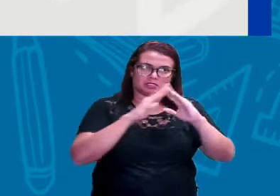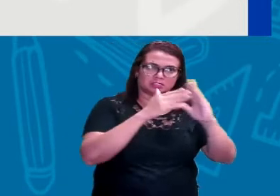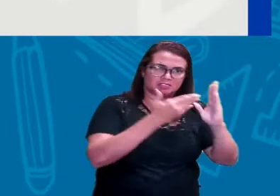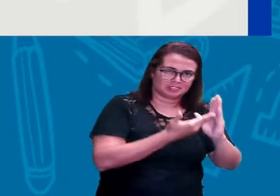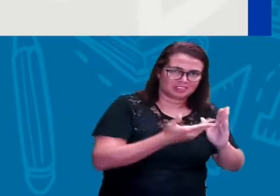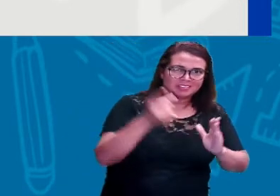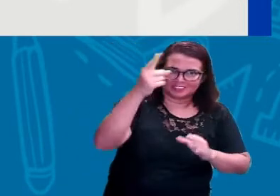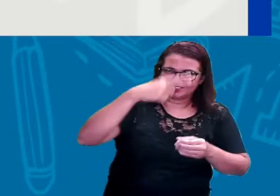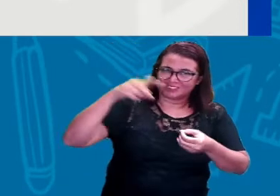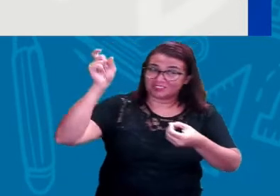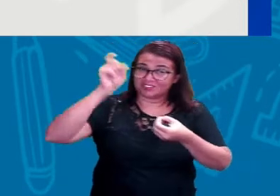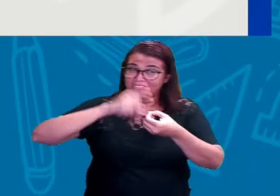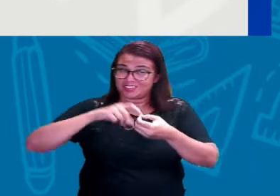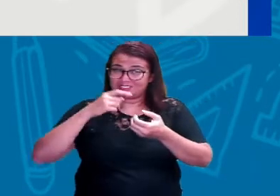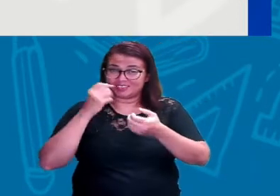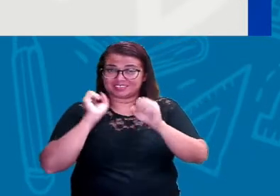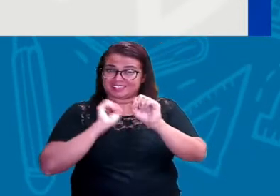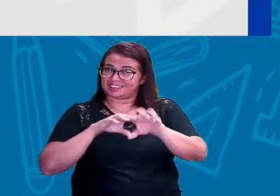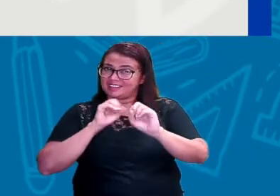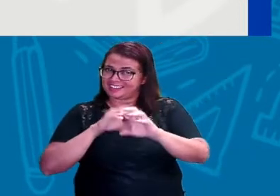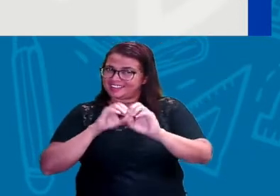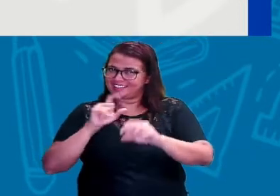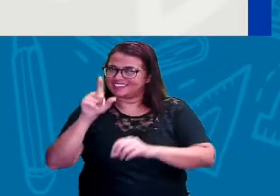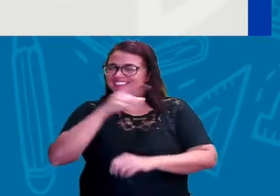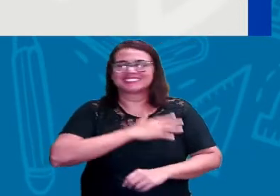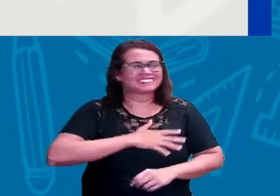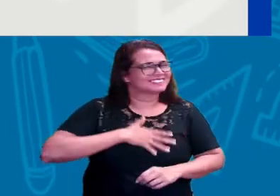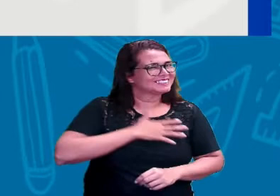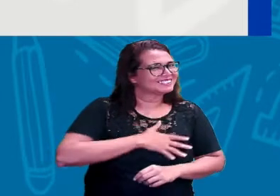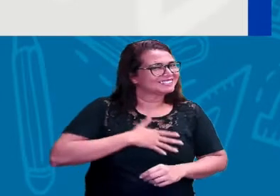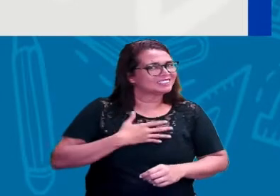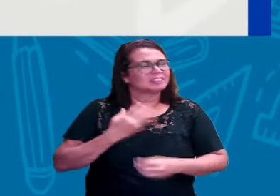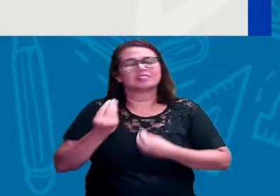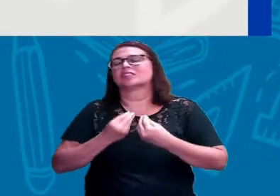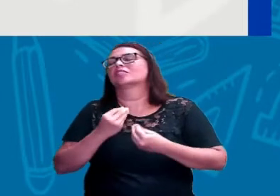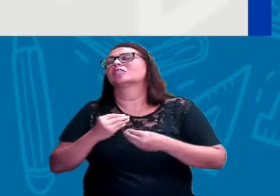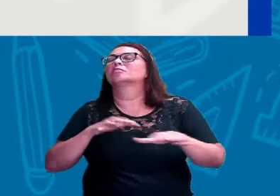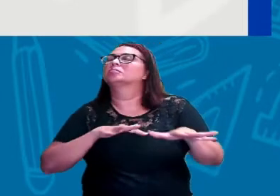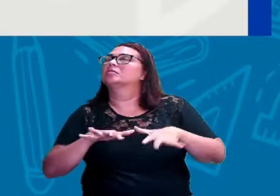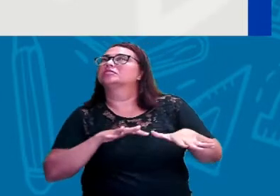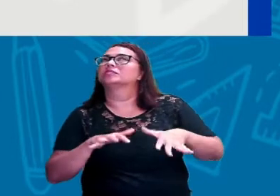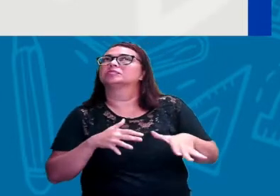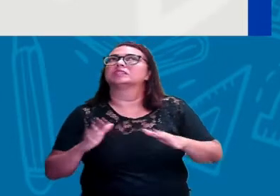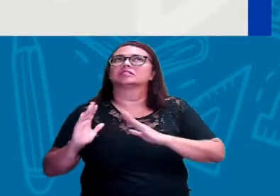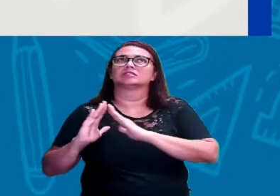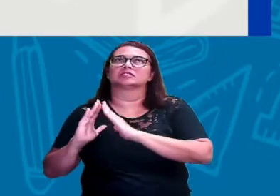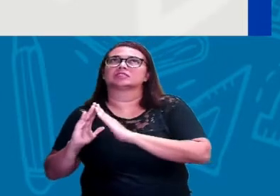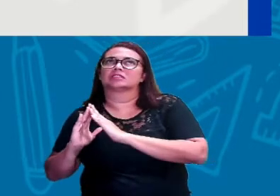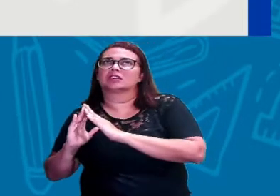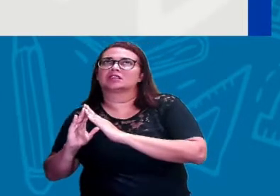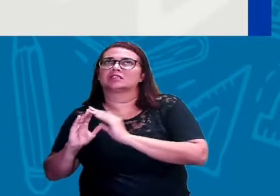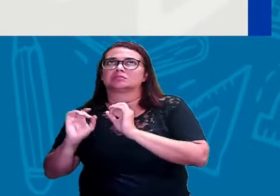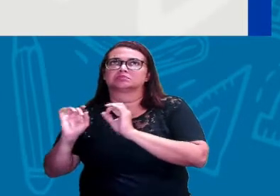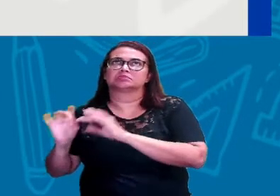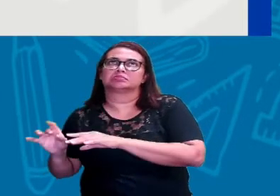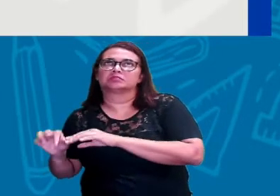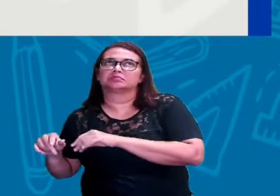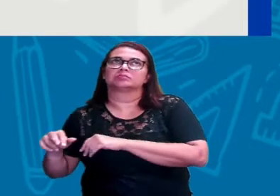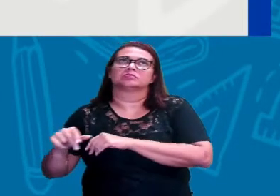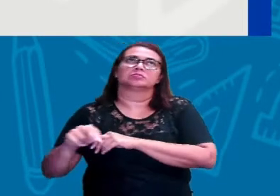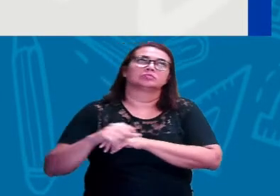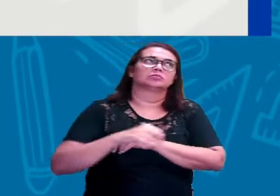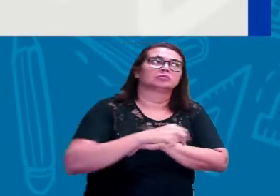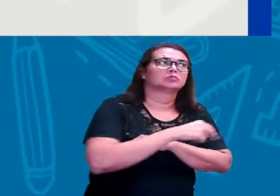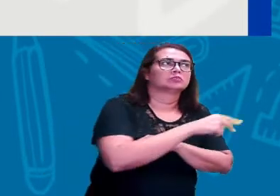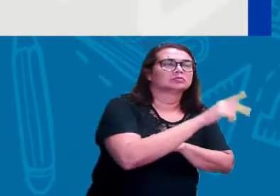aí de volta na escola. E aí, essa movimentação de sair de casa para a escola é uma forma também de se